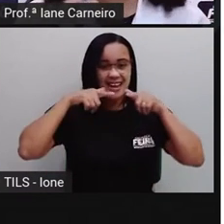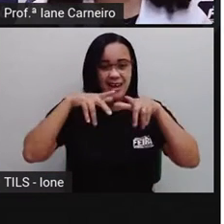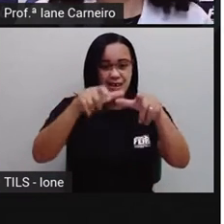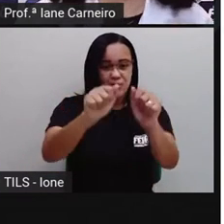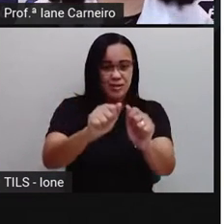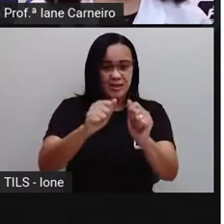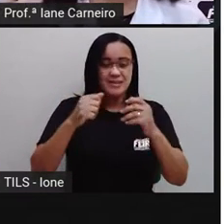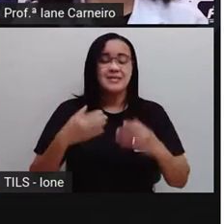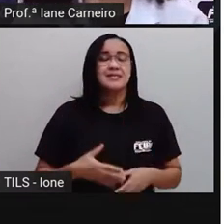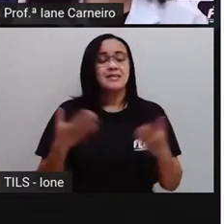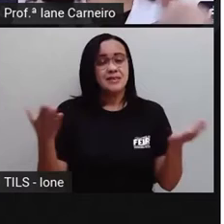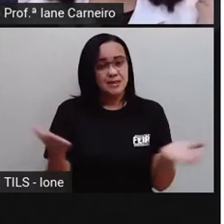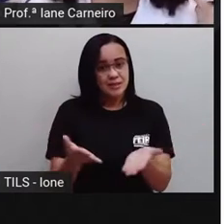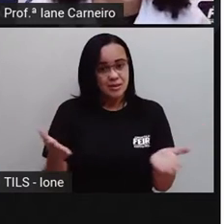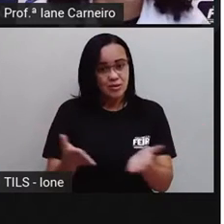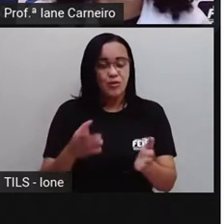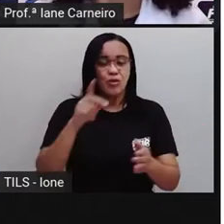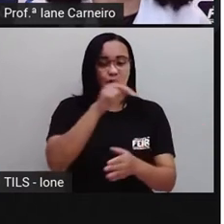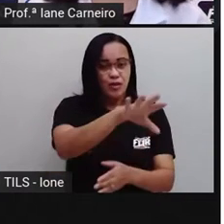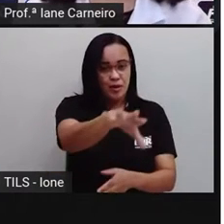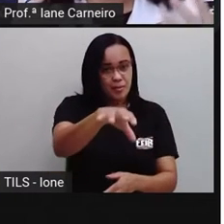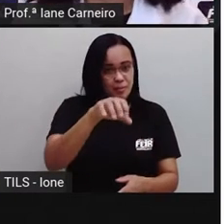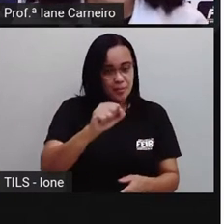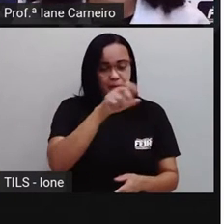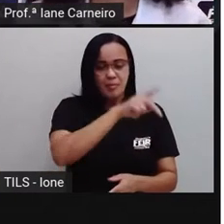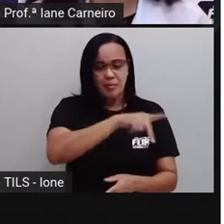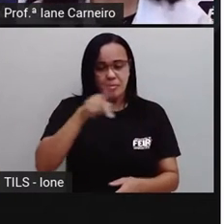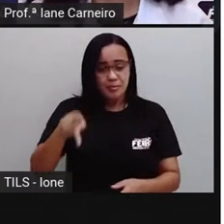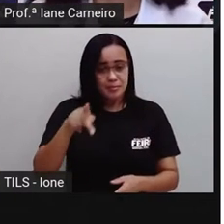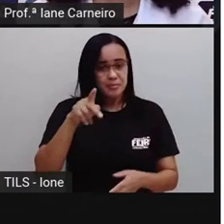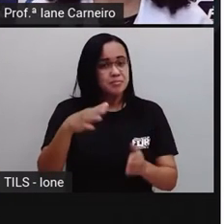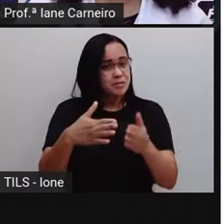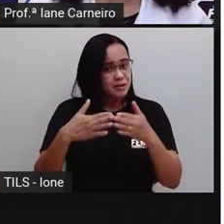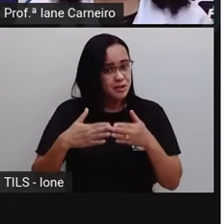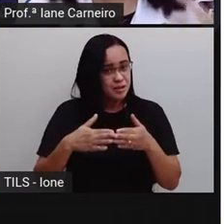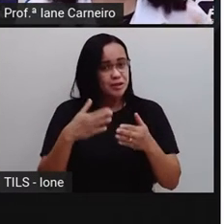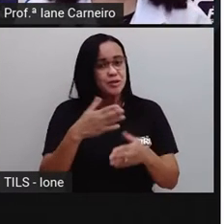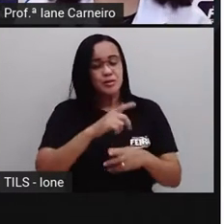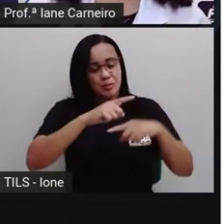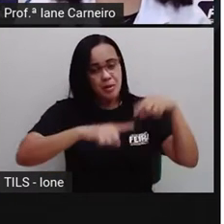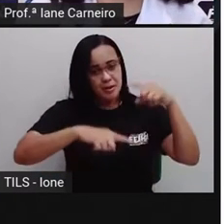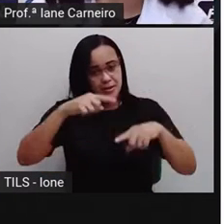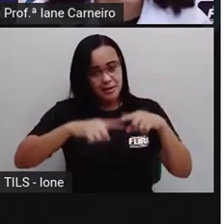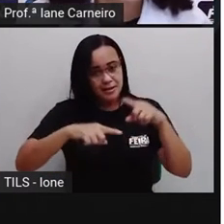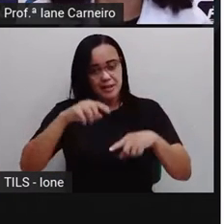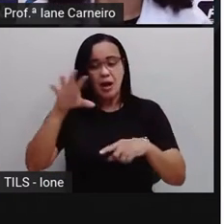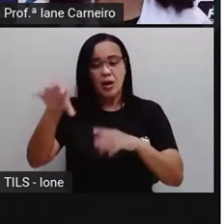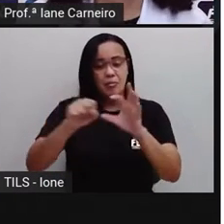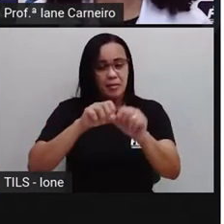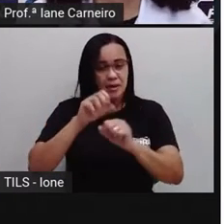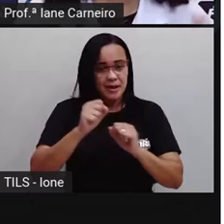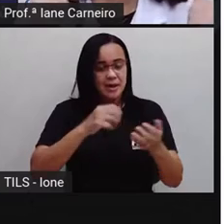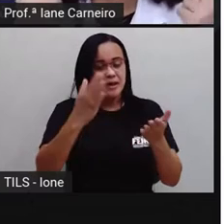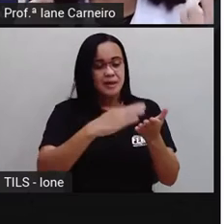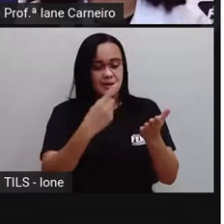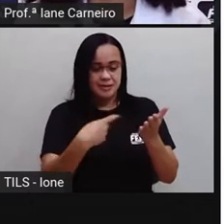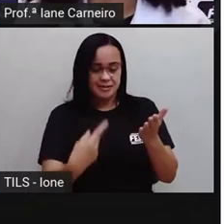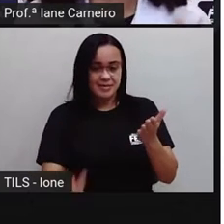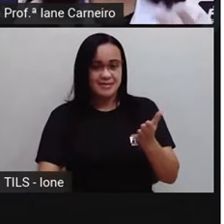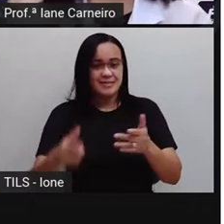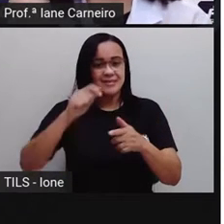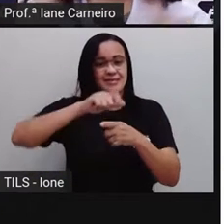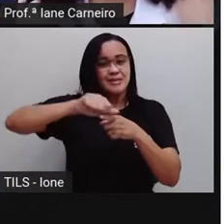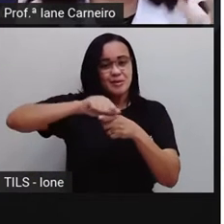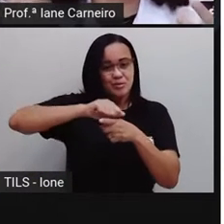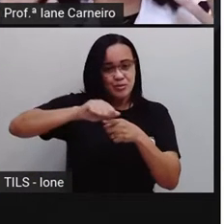o seu material aí, seu caderno, seu lápis, sua borracha, porque você vai precisar escrever algumas palavras, tá bom? Fica bem